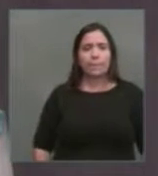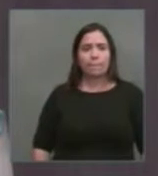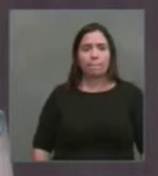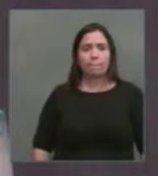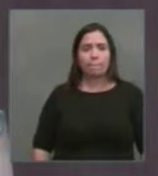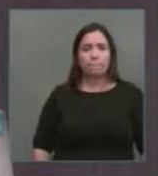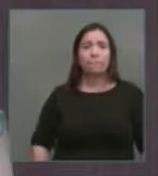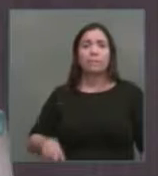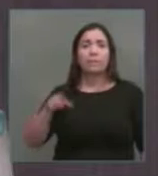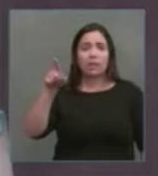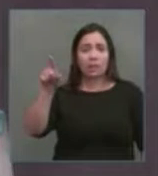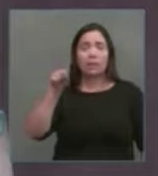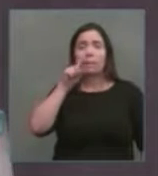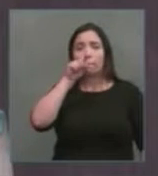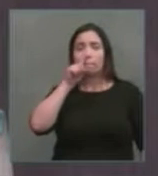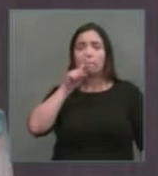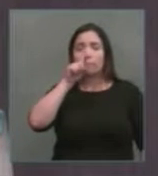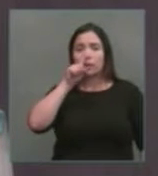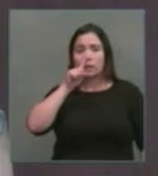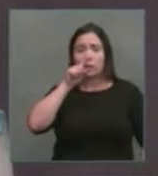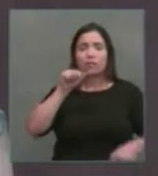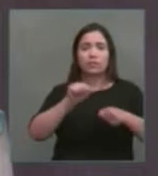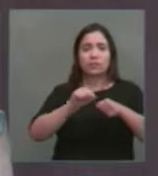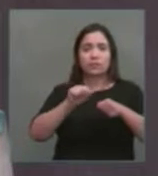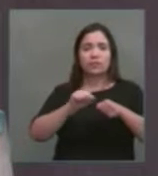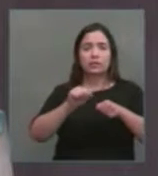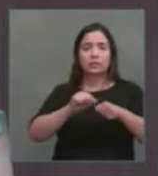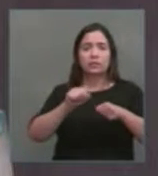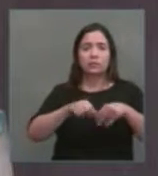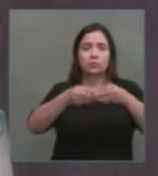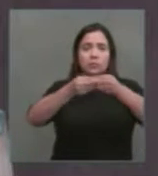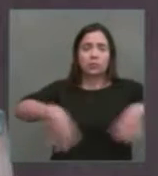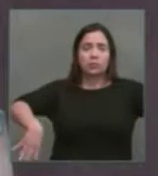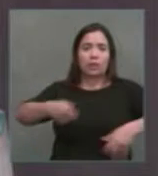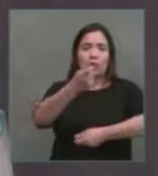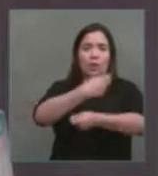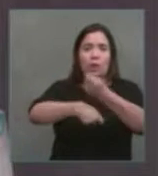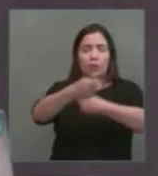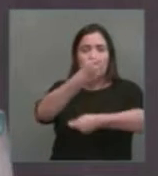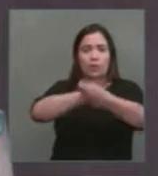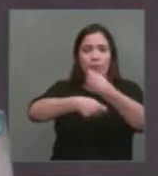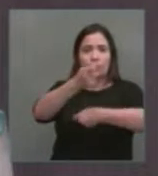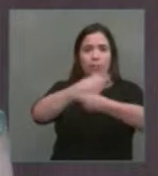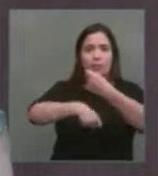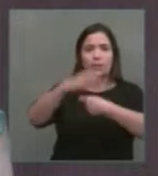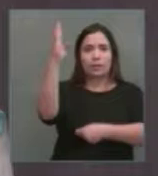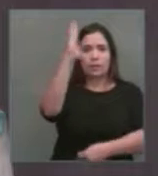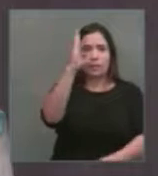perigosa do ponto de vista dos interesses nacionais da economia nacional.